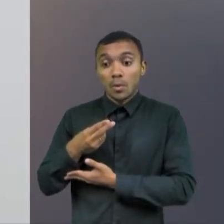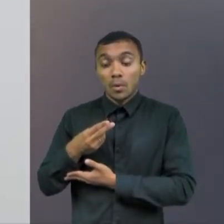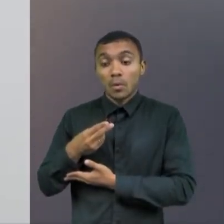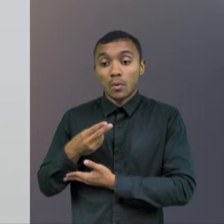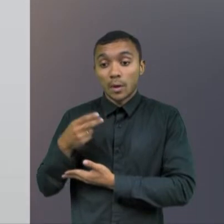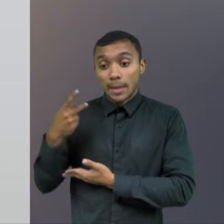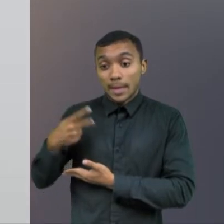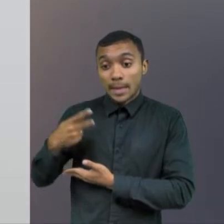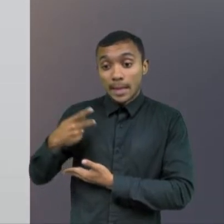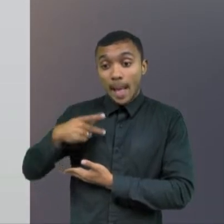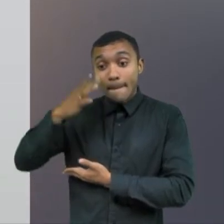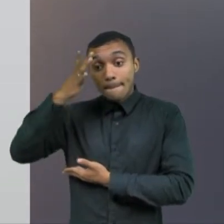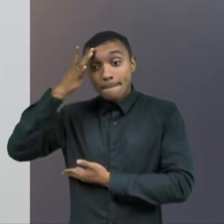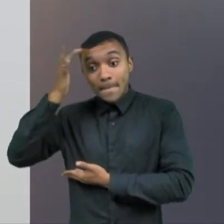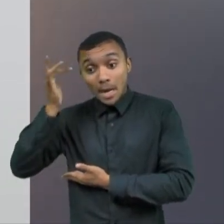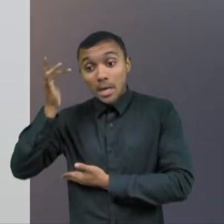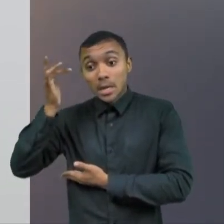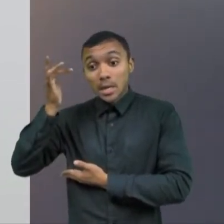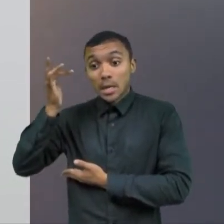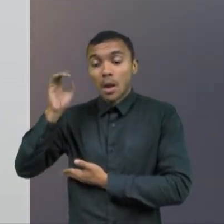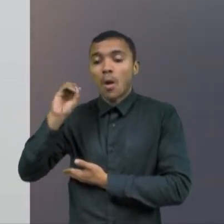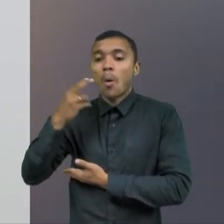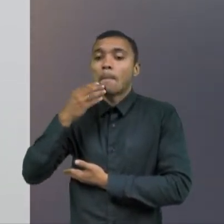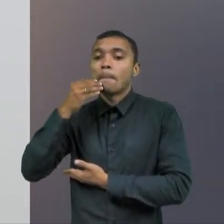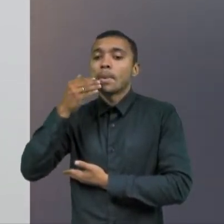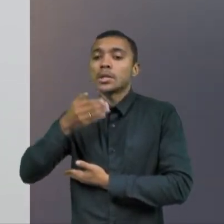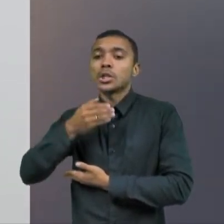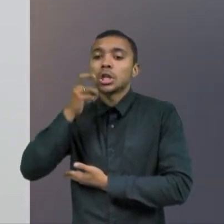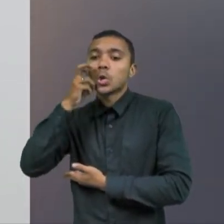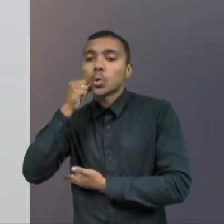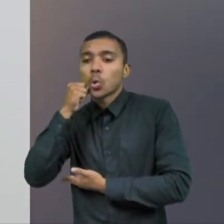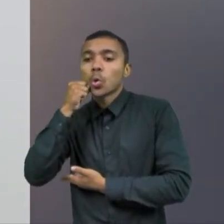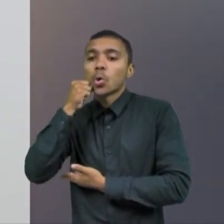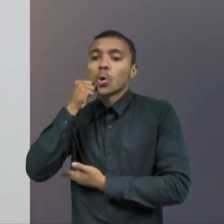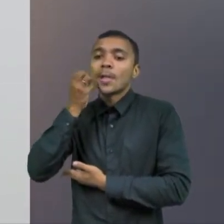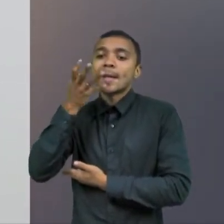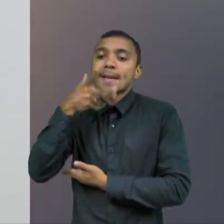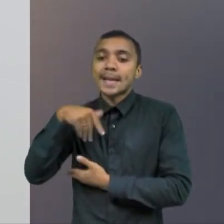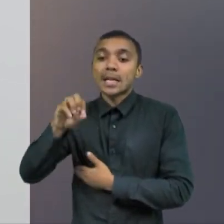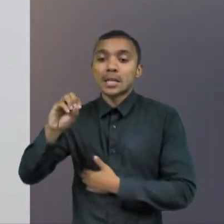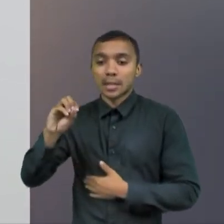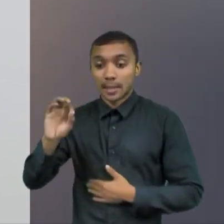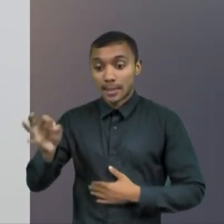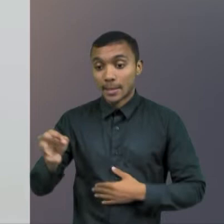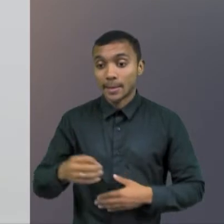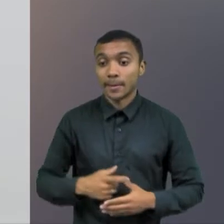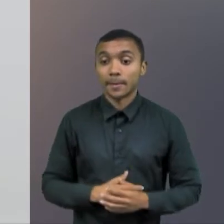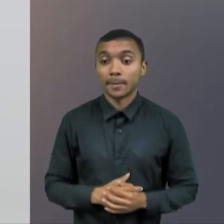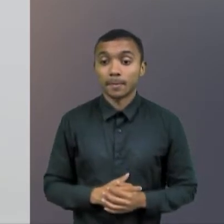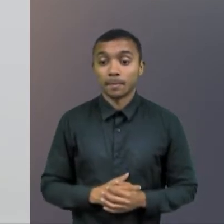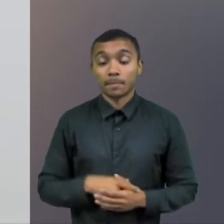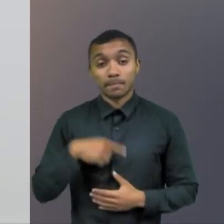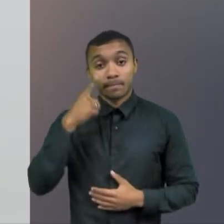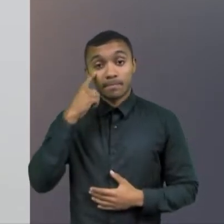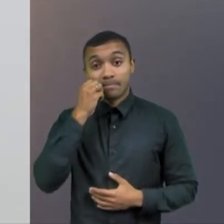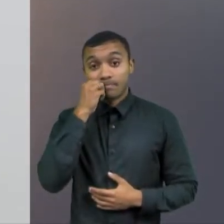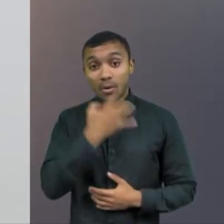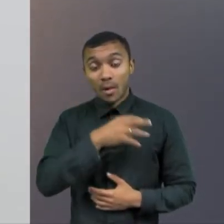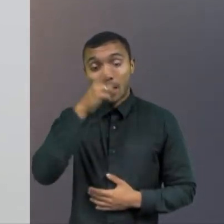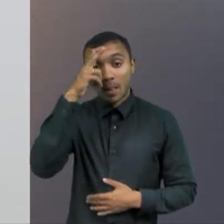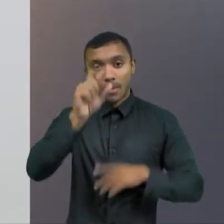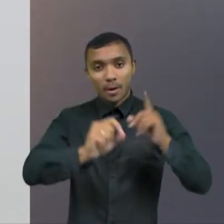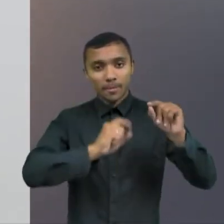à obtenção da guarda judicial, ou mesmo da adoção. É bom lembrar que esses